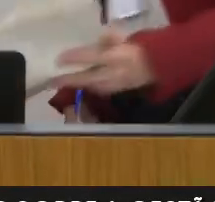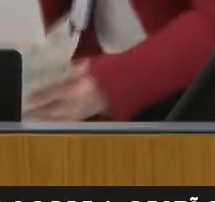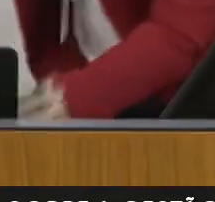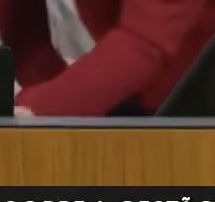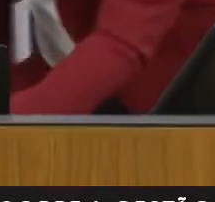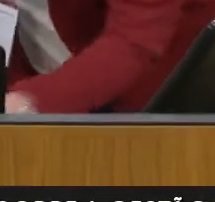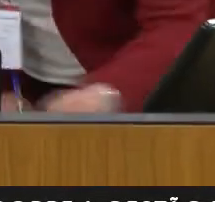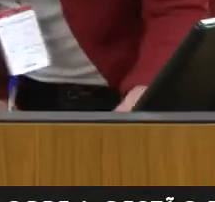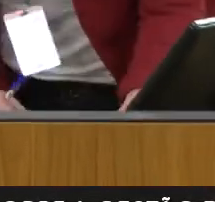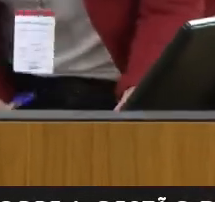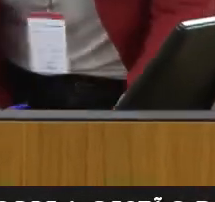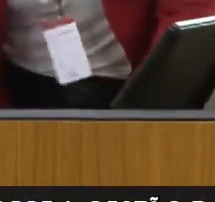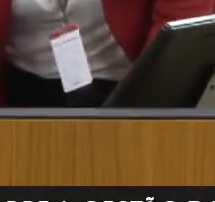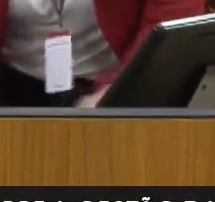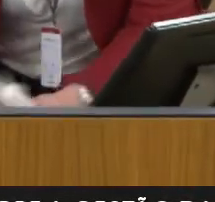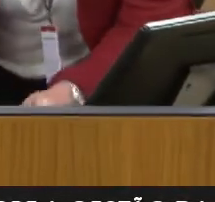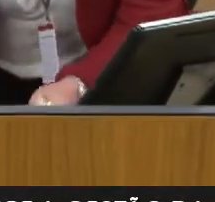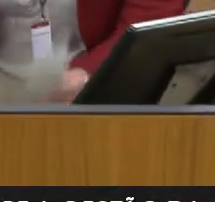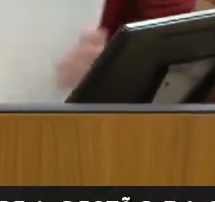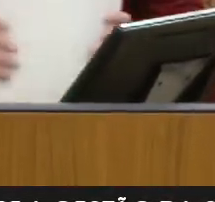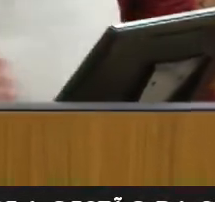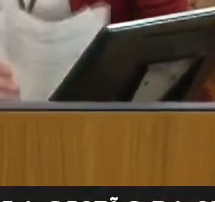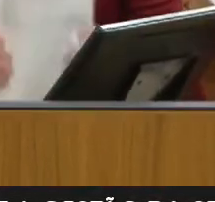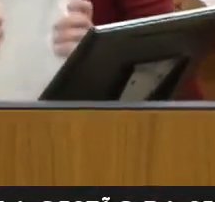Os Comissão de Aprovado.